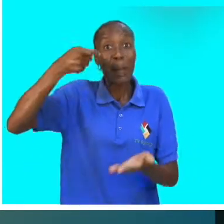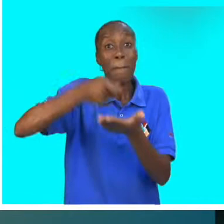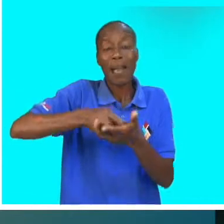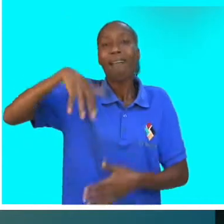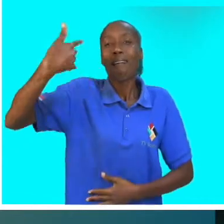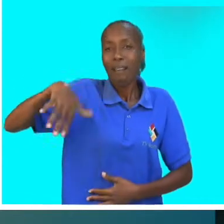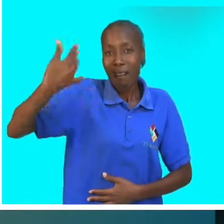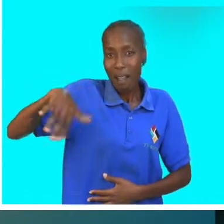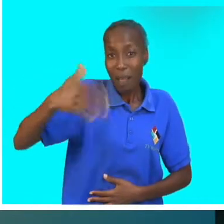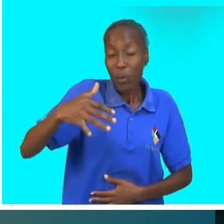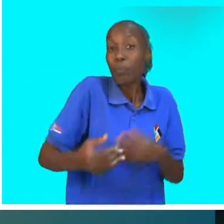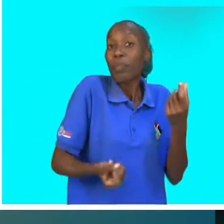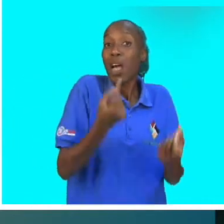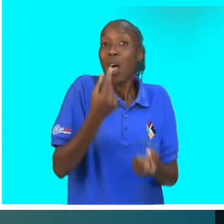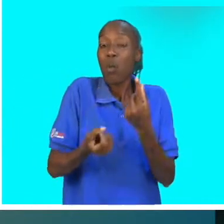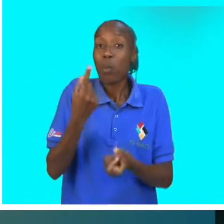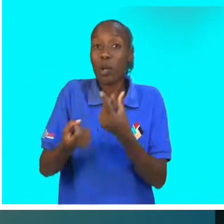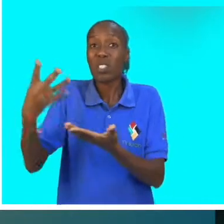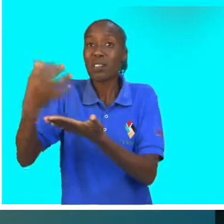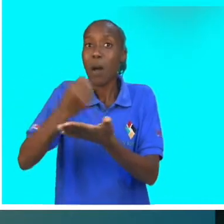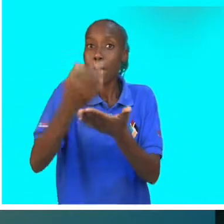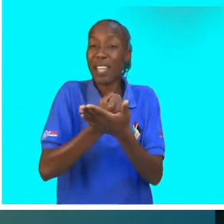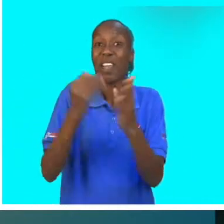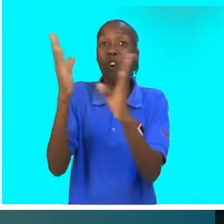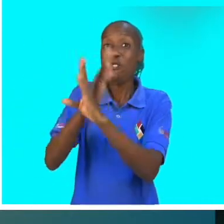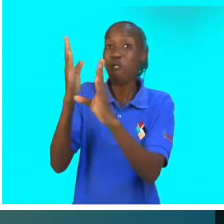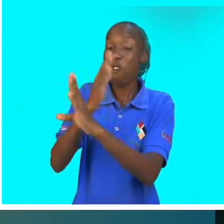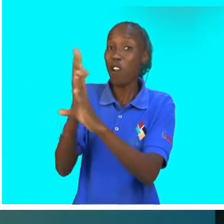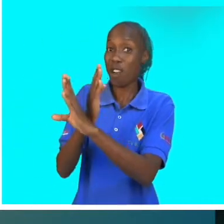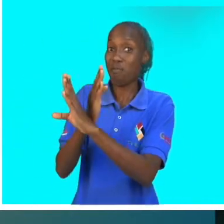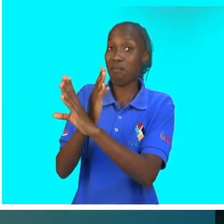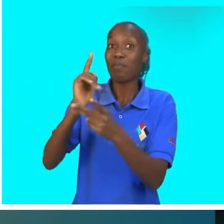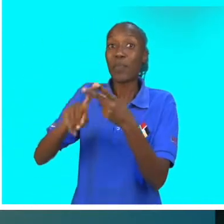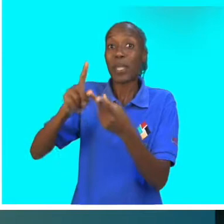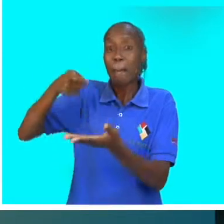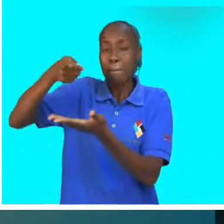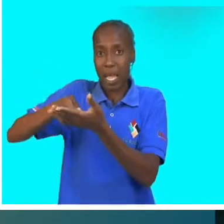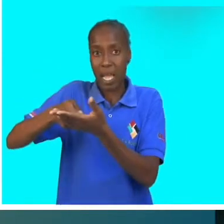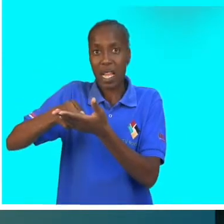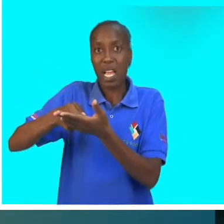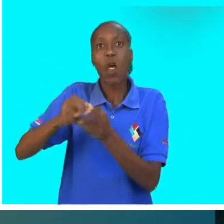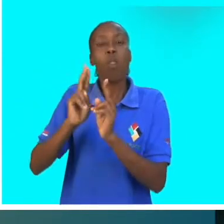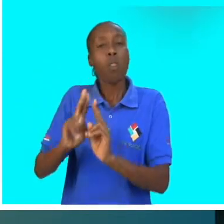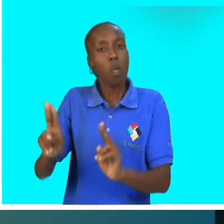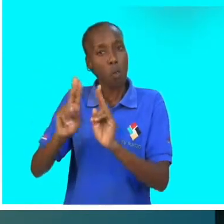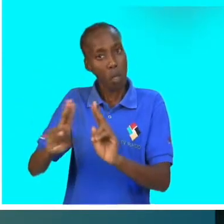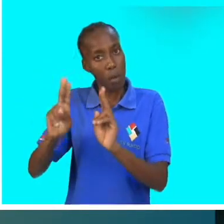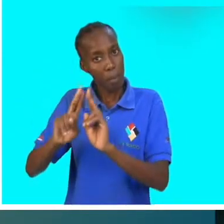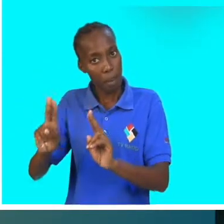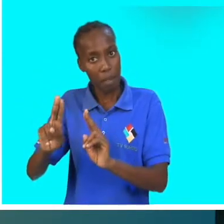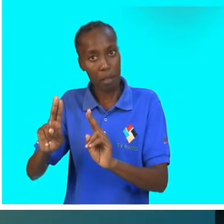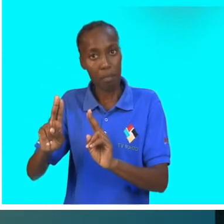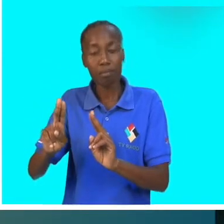são caros. Algumas coisas só se encontram fora do país, onde tem um preço acessível.